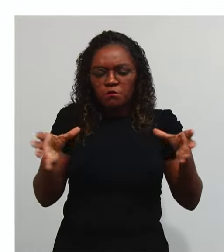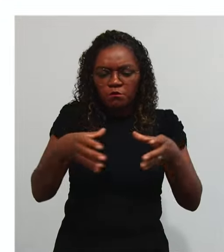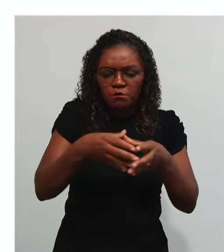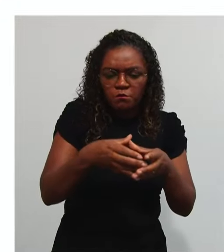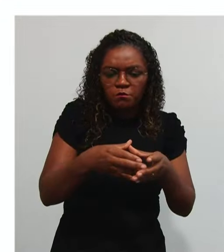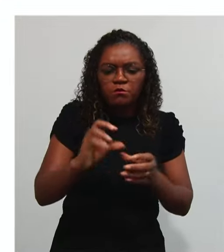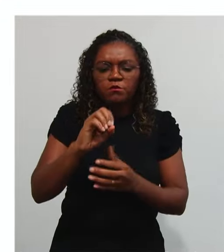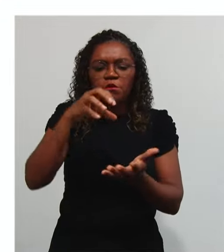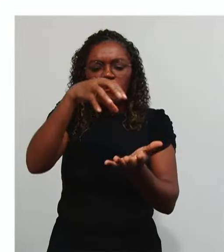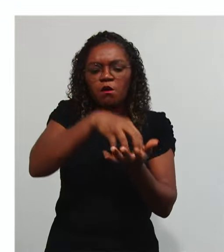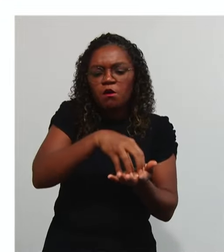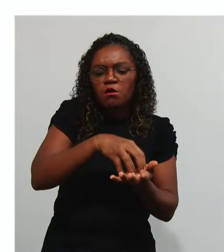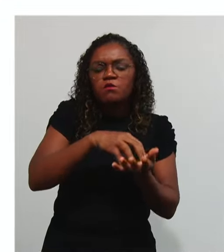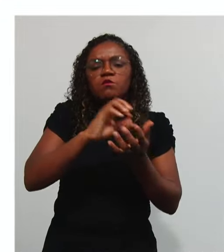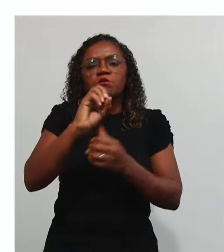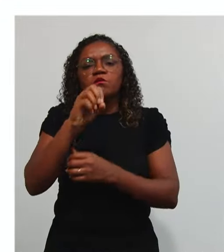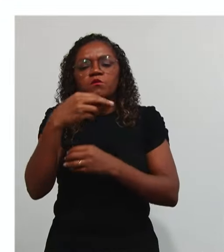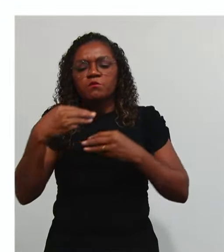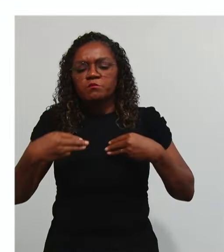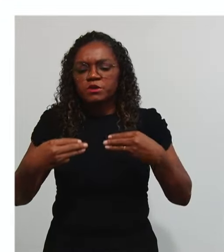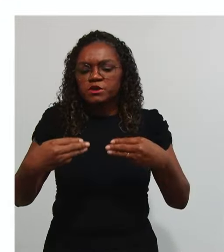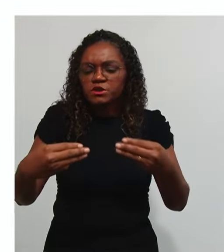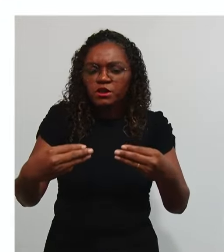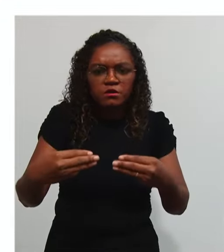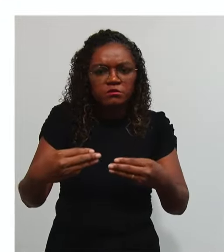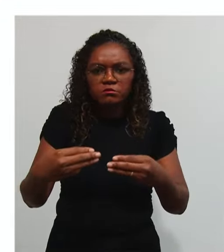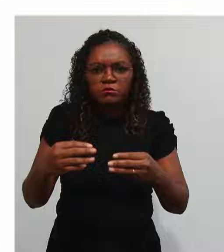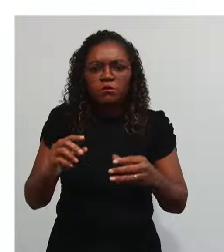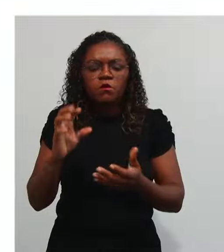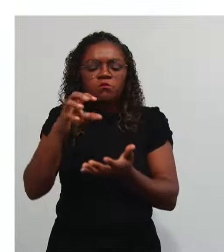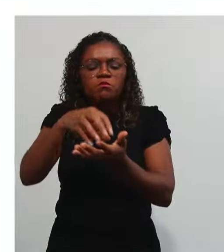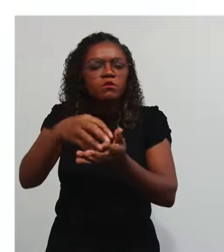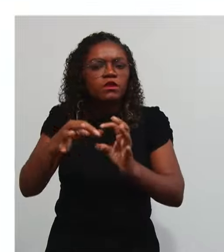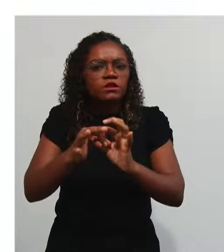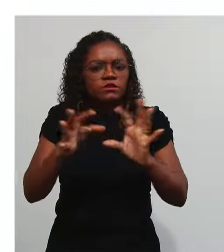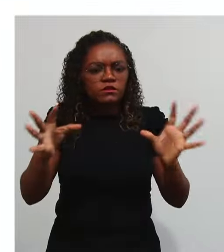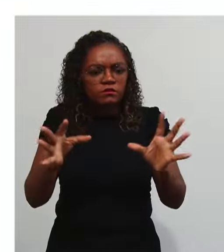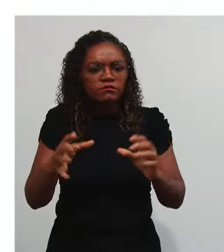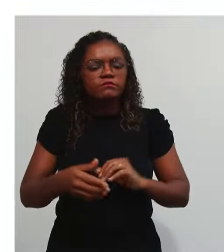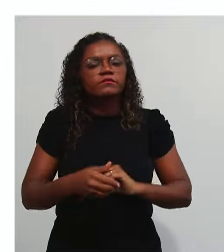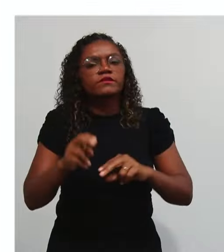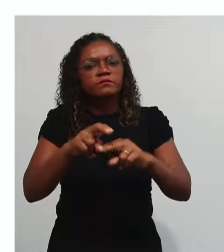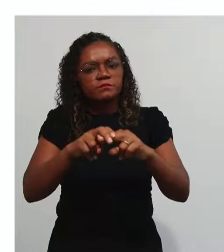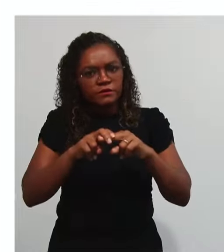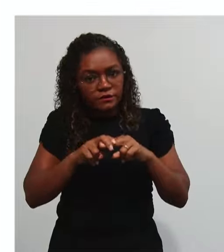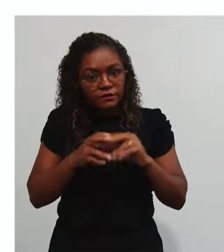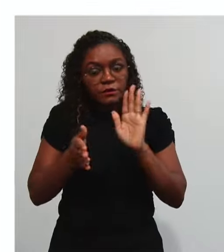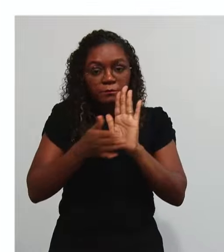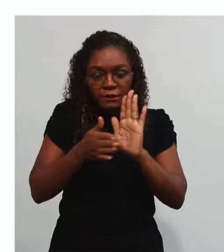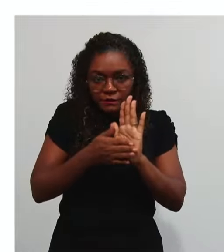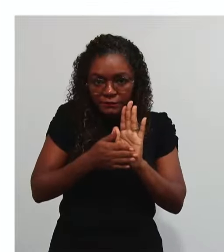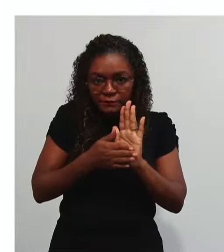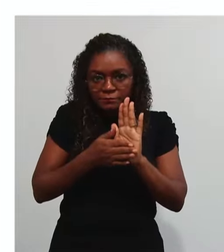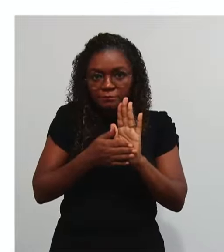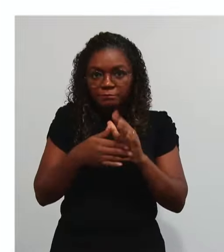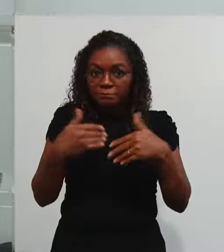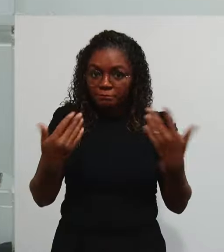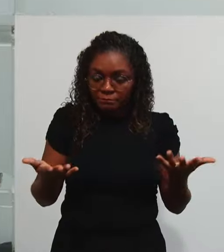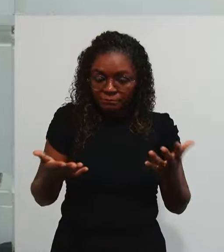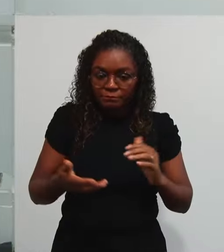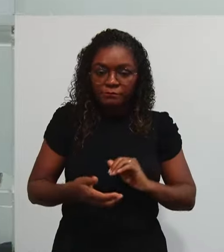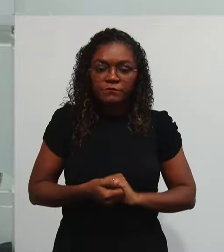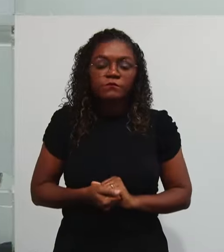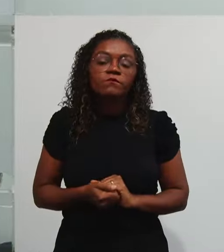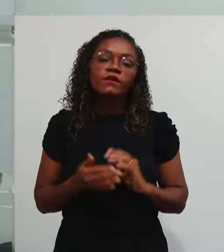eu faço Extraordinariamente Essa tomada De conta E prestação De contas Posto isso Senhores